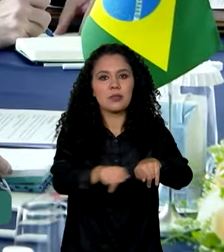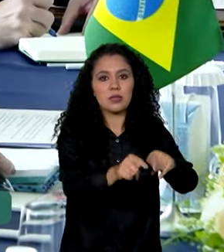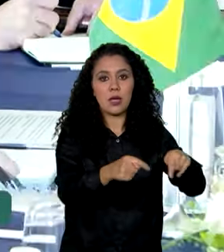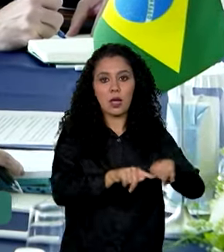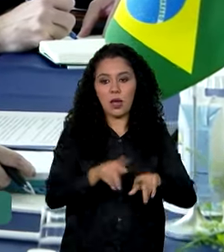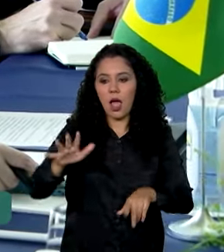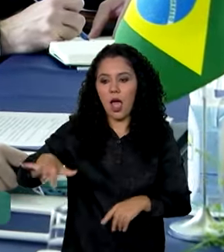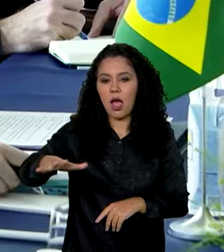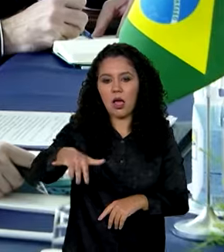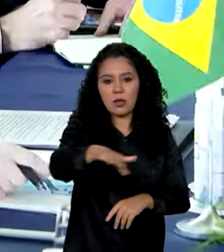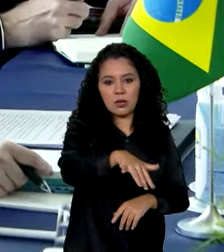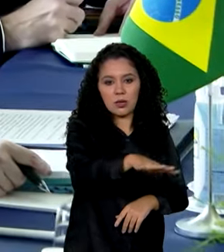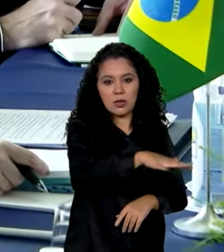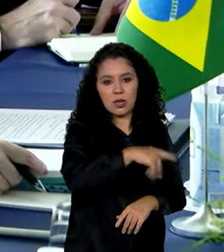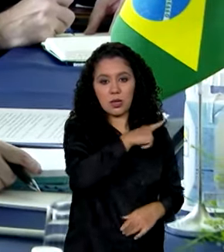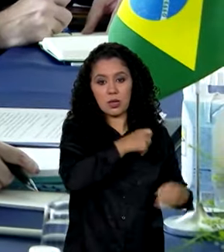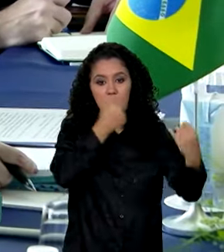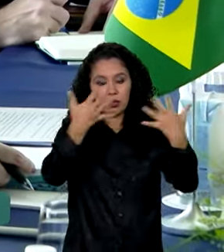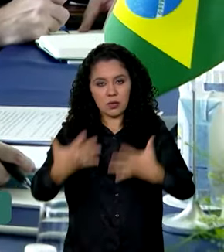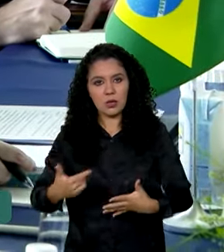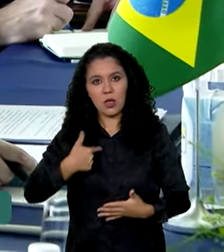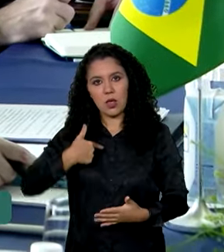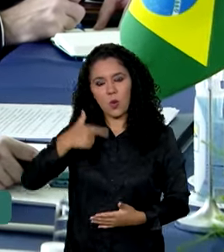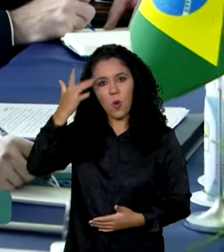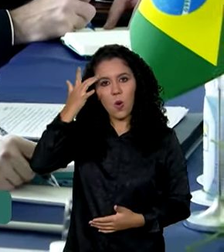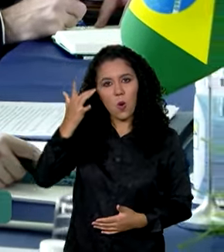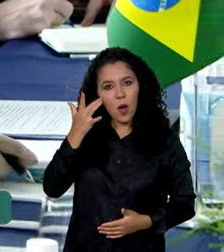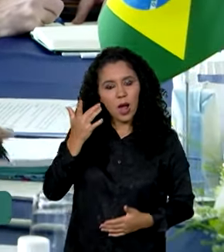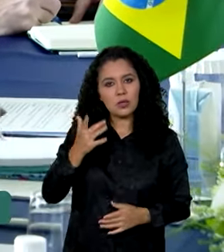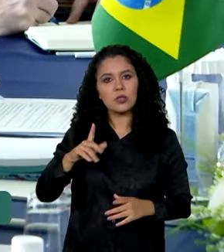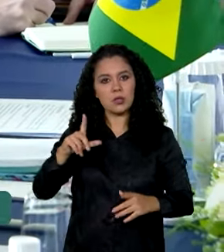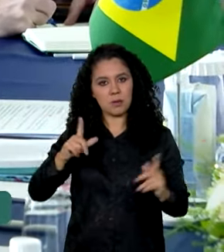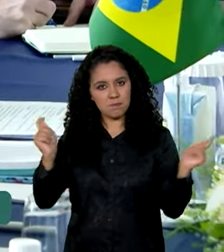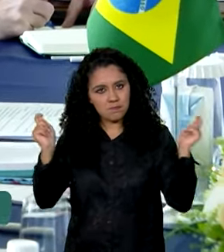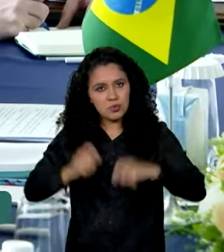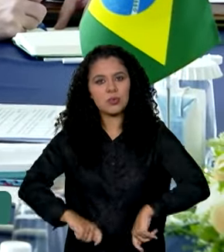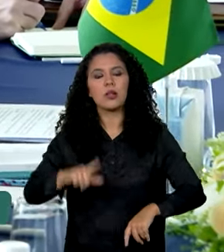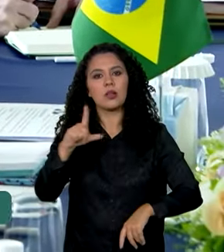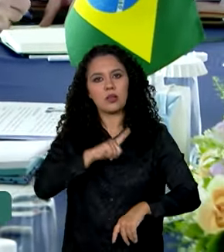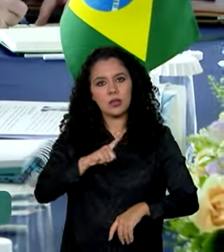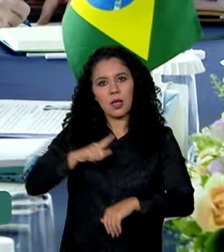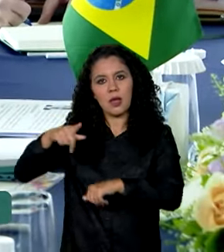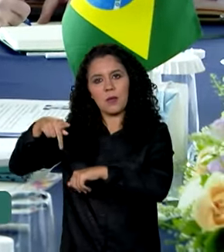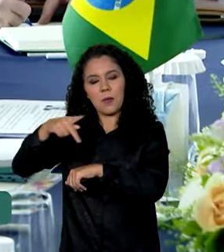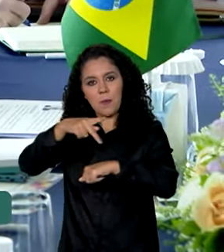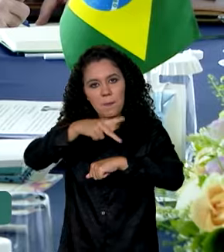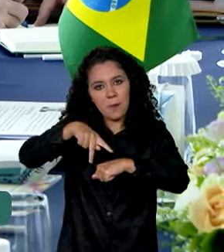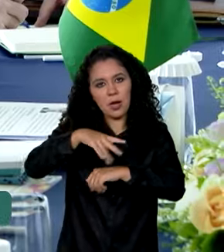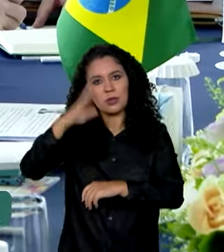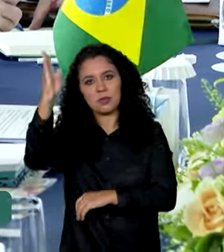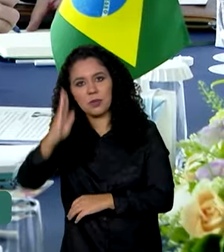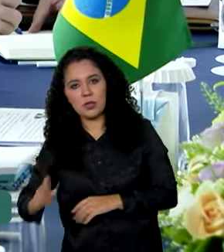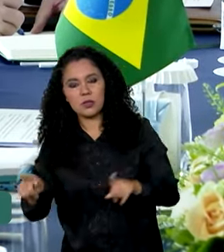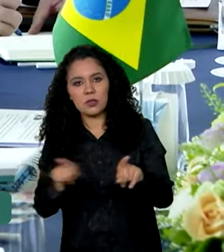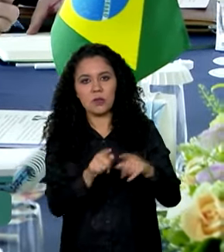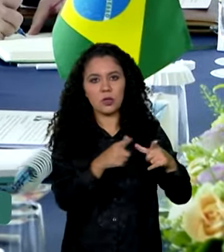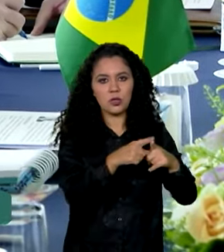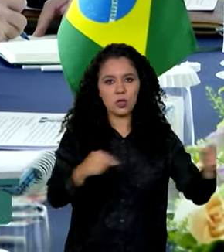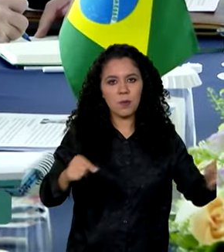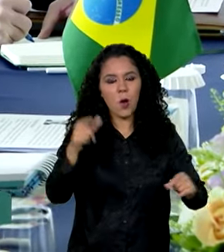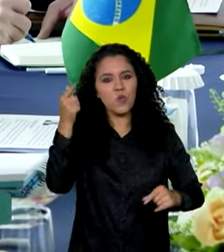que a possibilidade de Brasil e Japão estabelecer uma relação mais